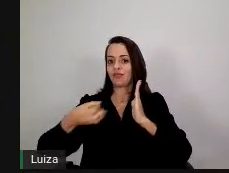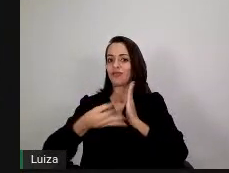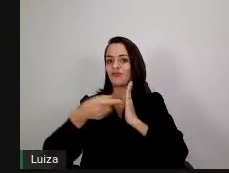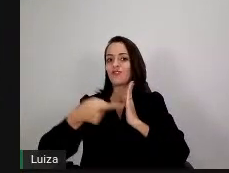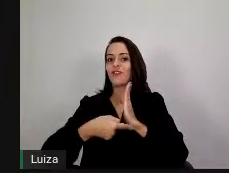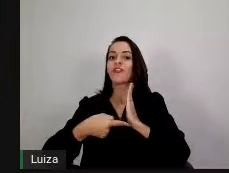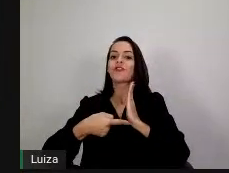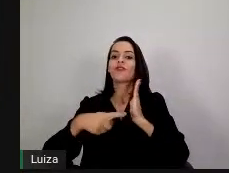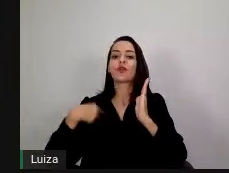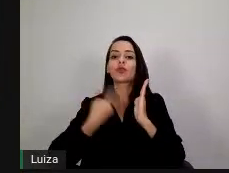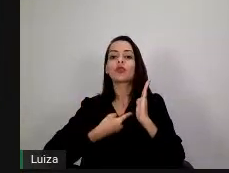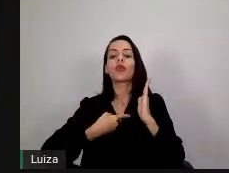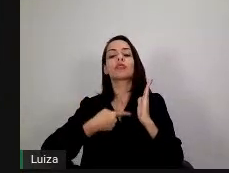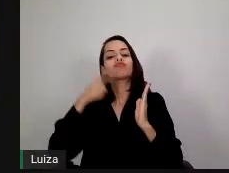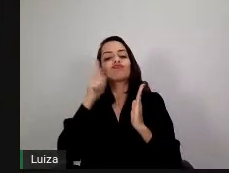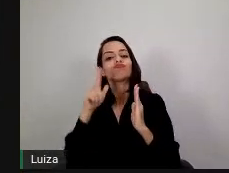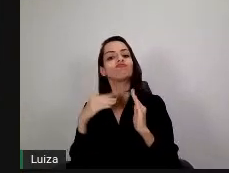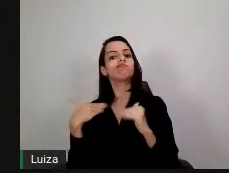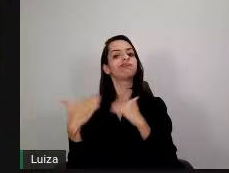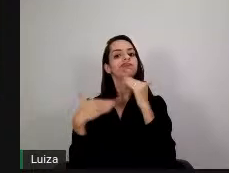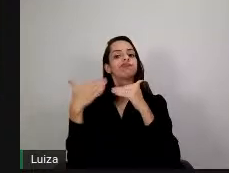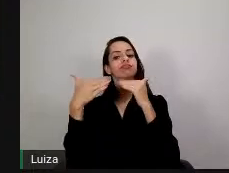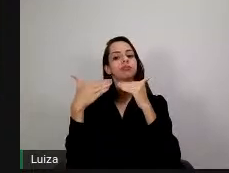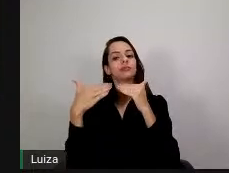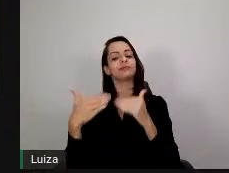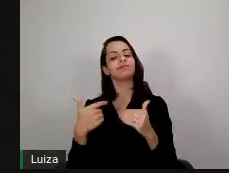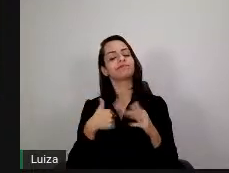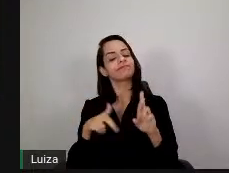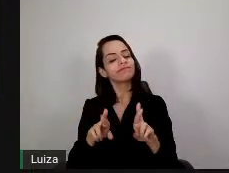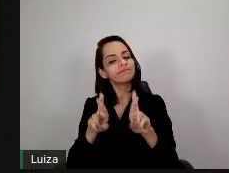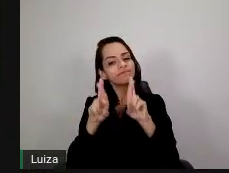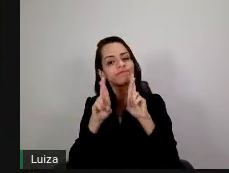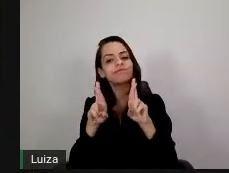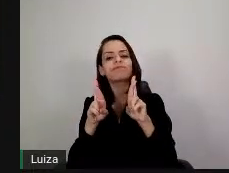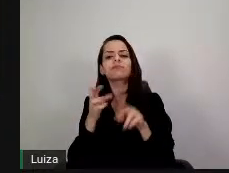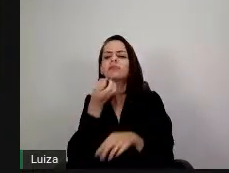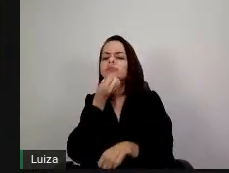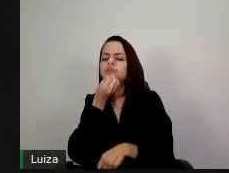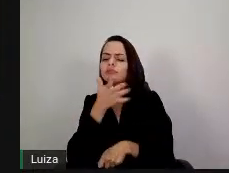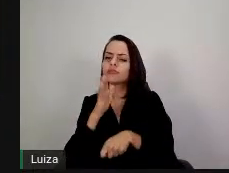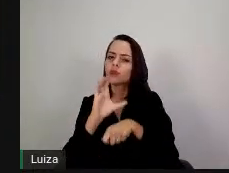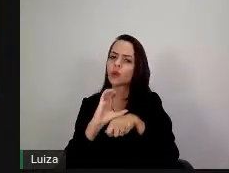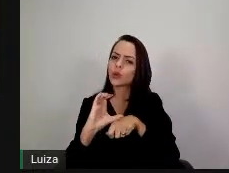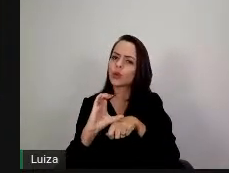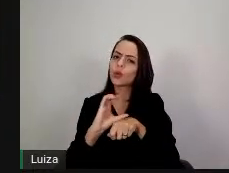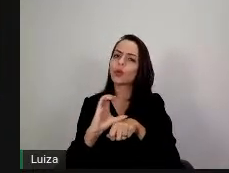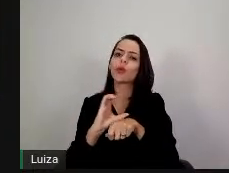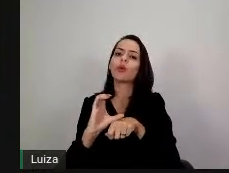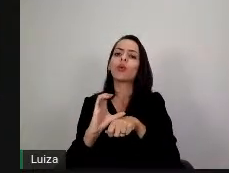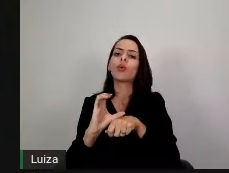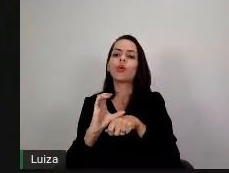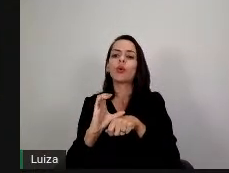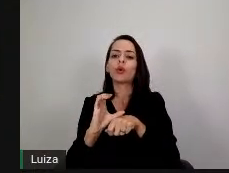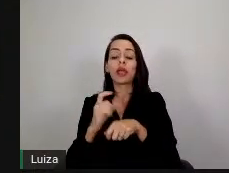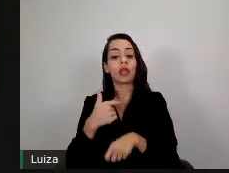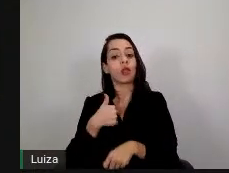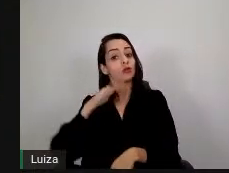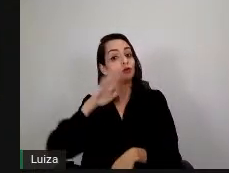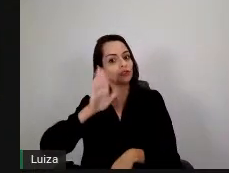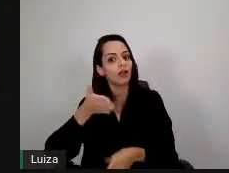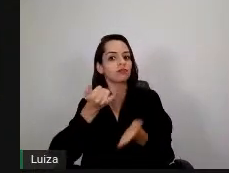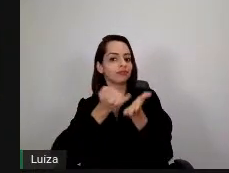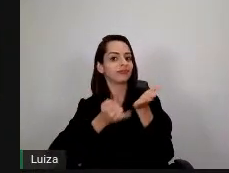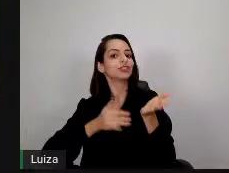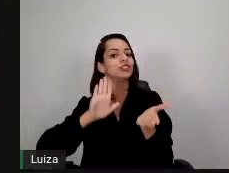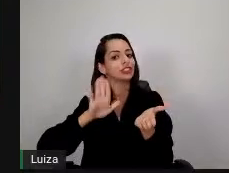que a gente sempre desejou. Então, eu desejo a todos um bom curso, né? Que nós tenhamos, já me matriculei novamente, que